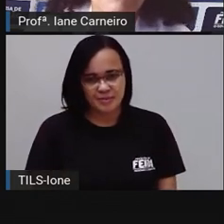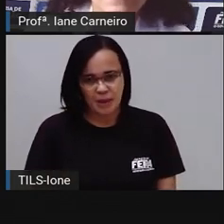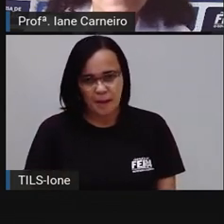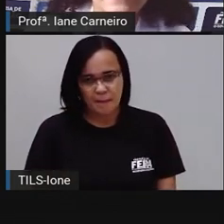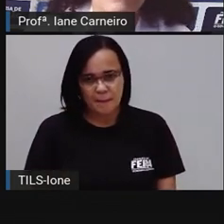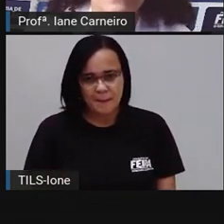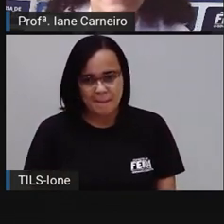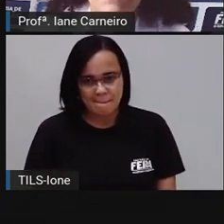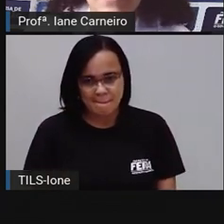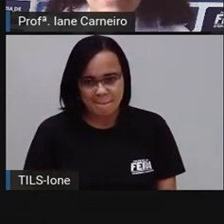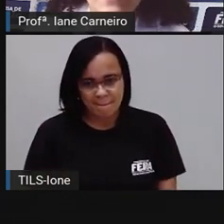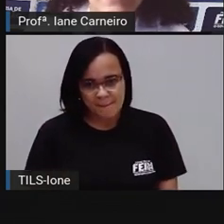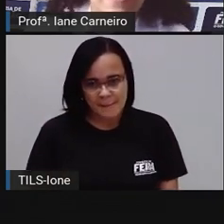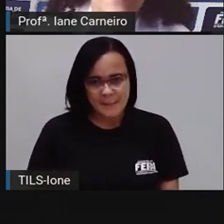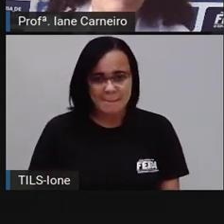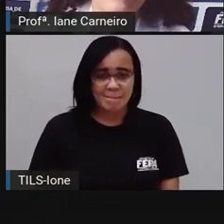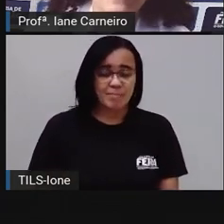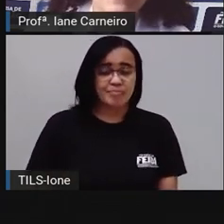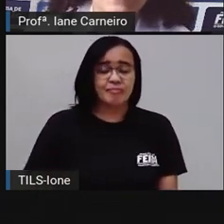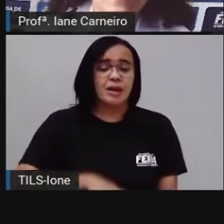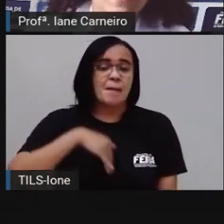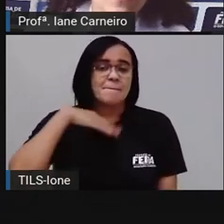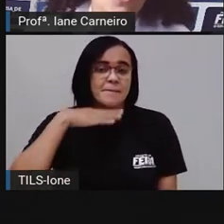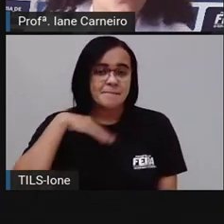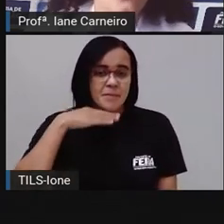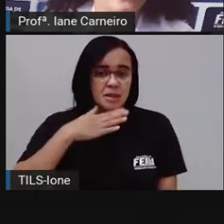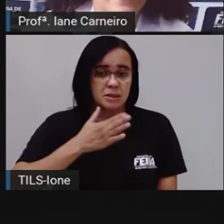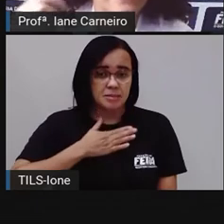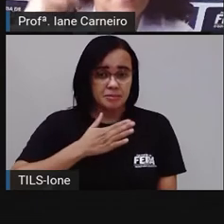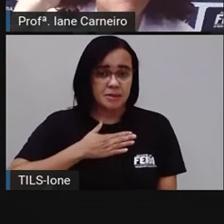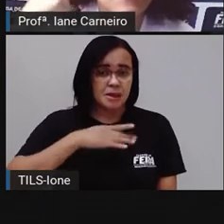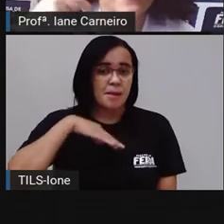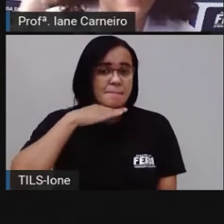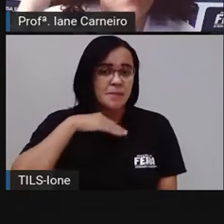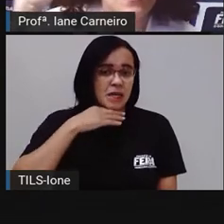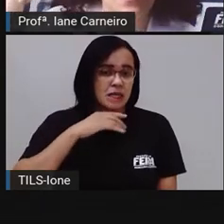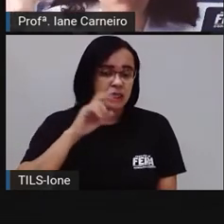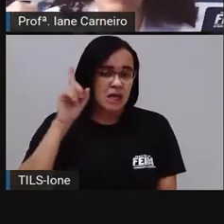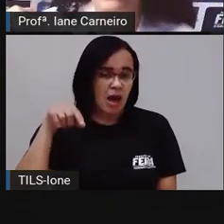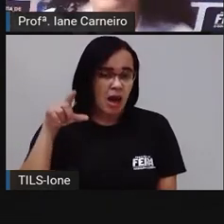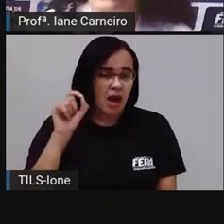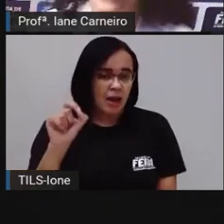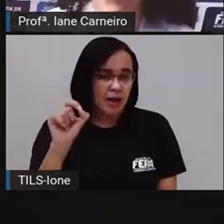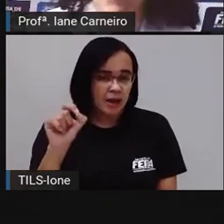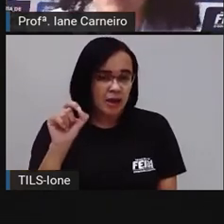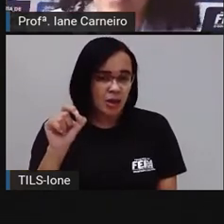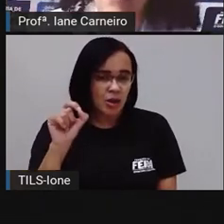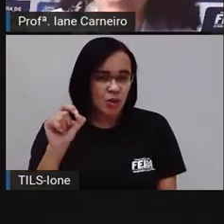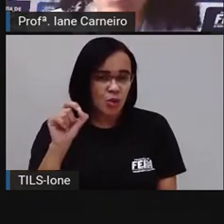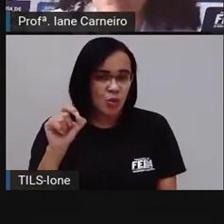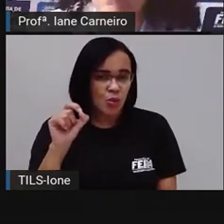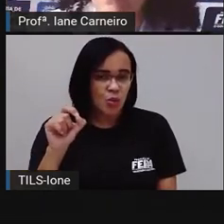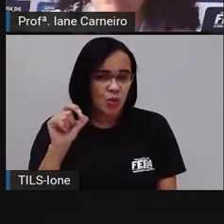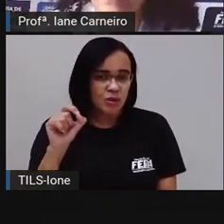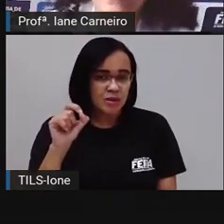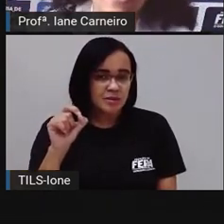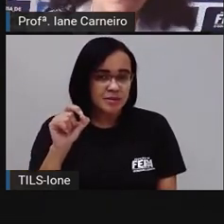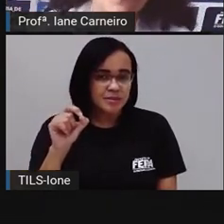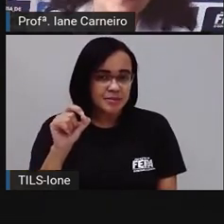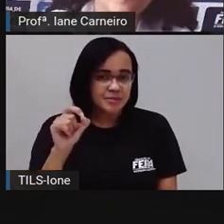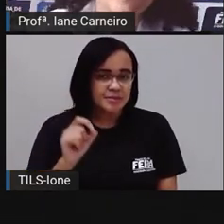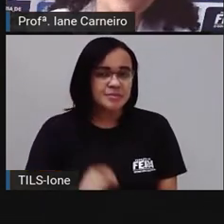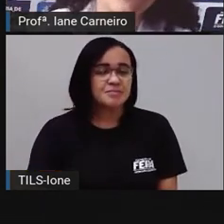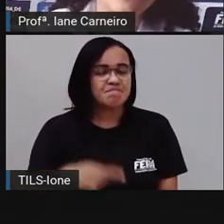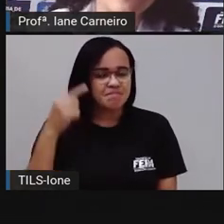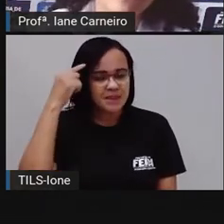A mãe da minha mãe é minha. O que é que a mãe da minha mãe é para mim? Pensa